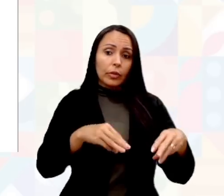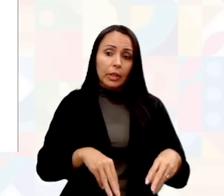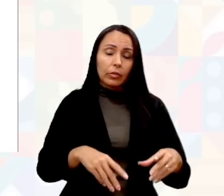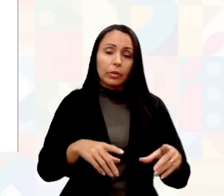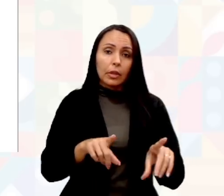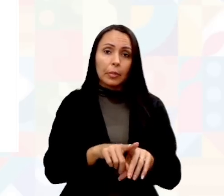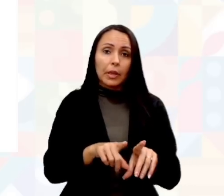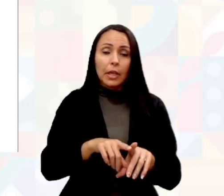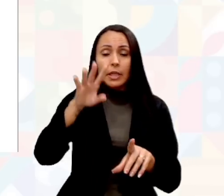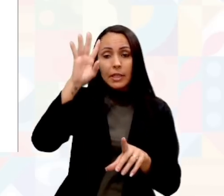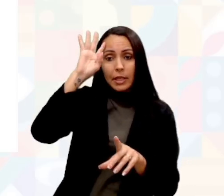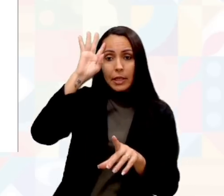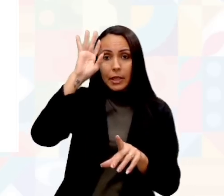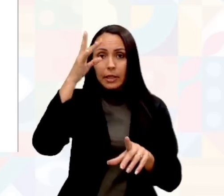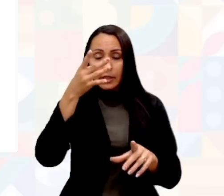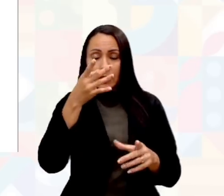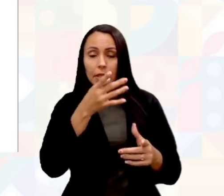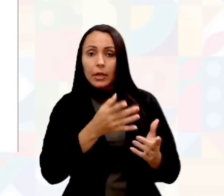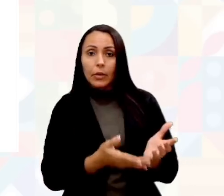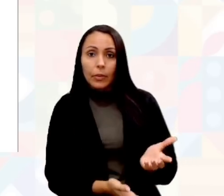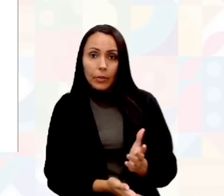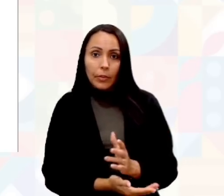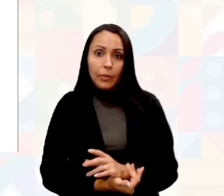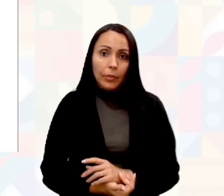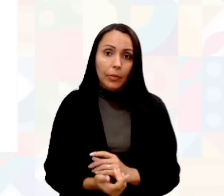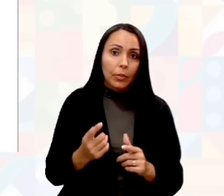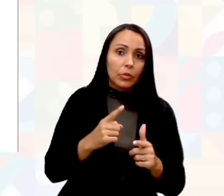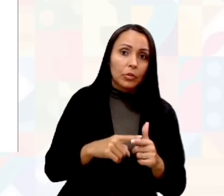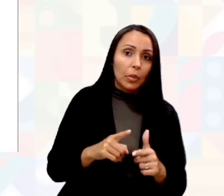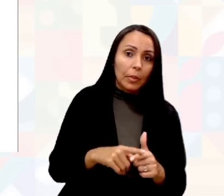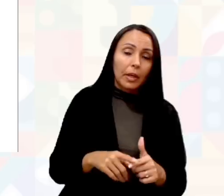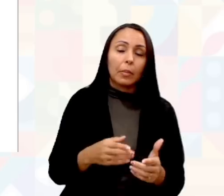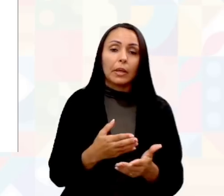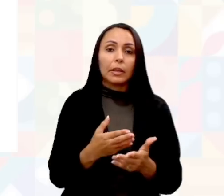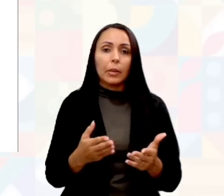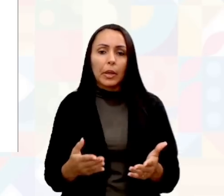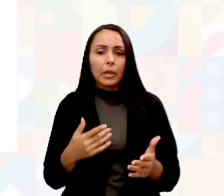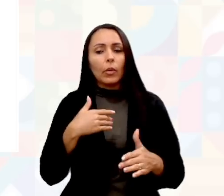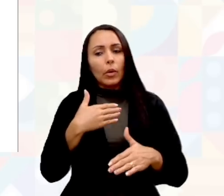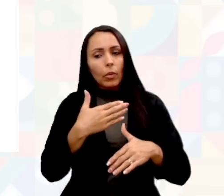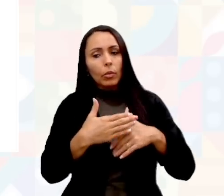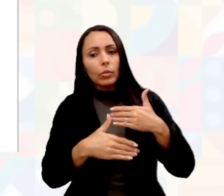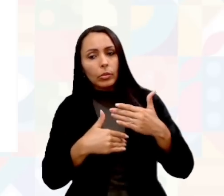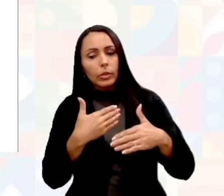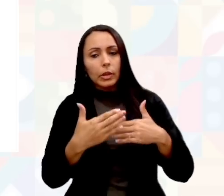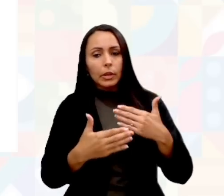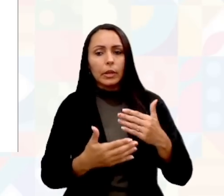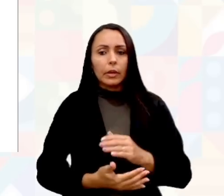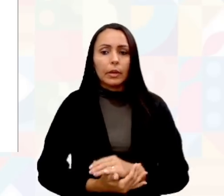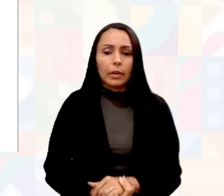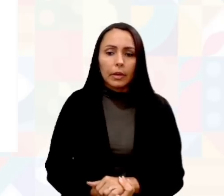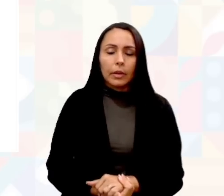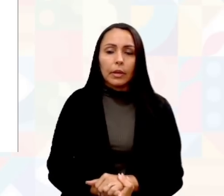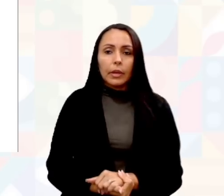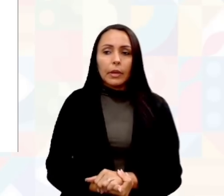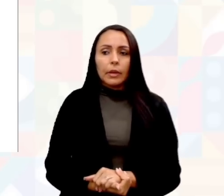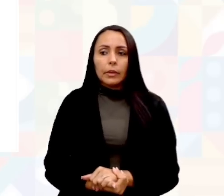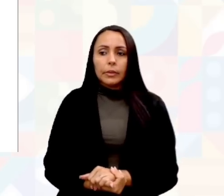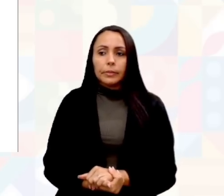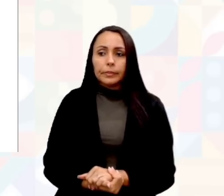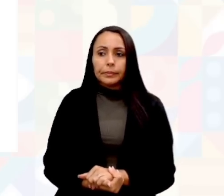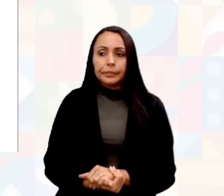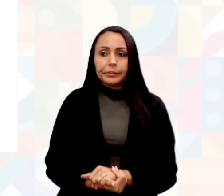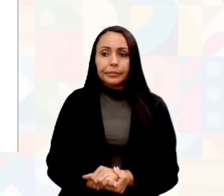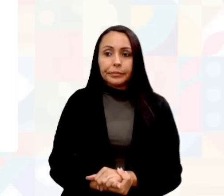tomadas de decisões que acontecem ali dentro daquela rotina. Porque o fluxograma é uma radiografia de rotina. De rotina. E de